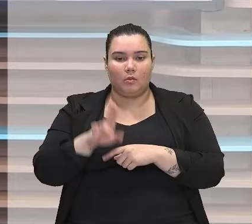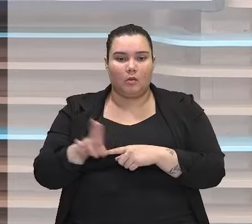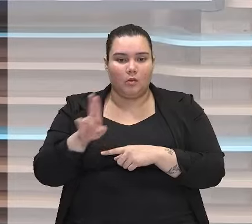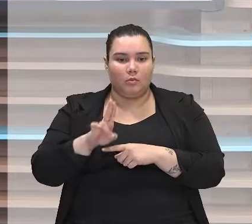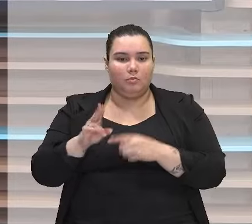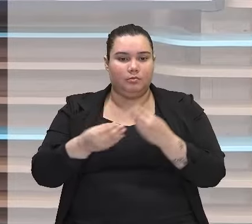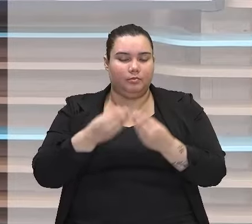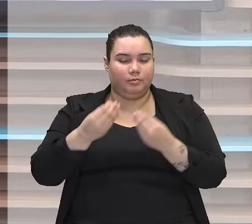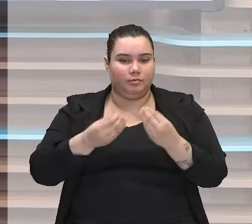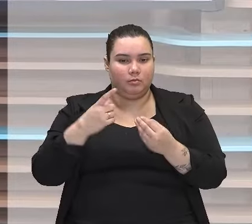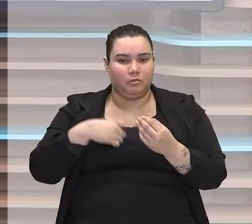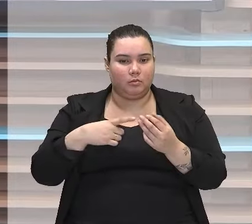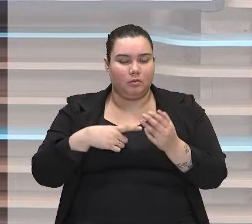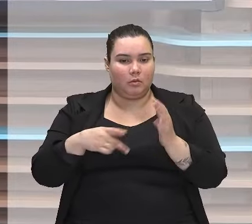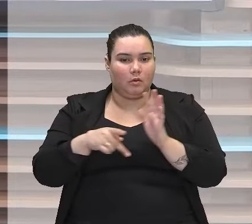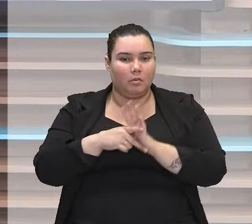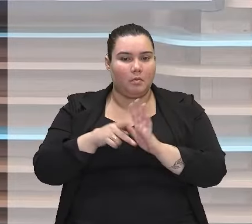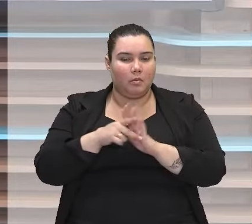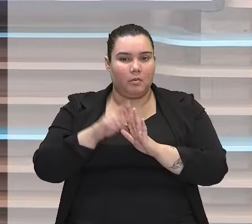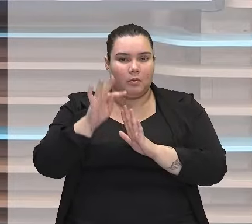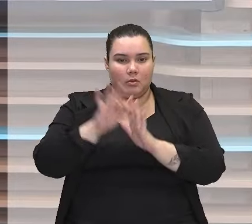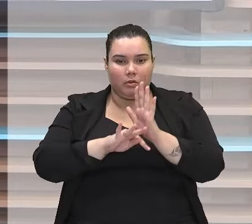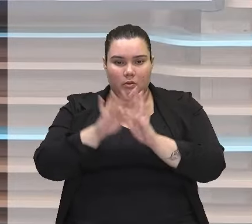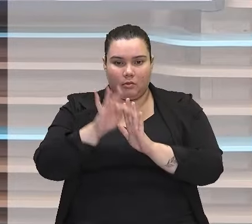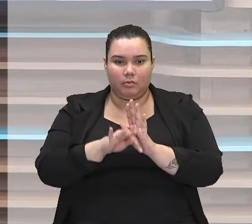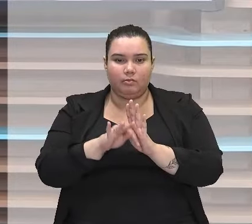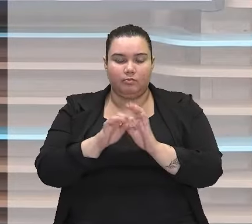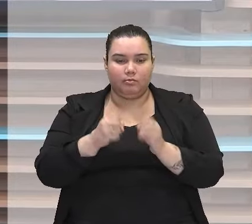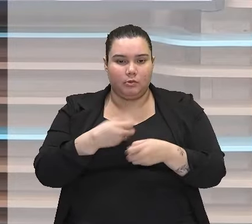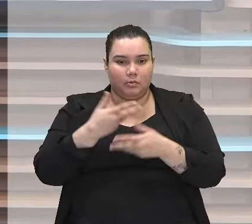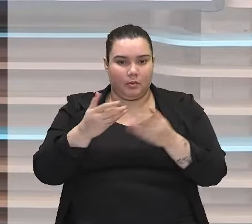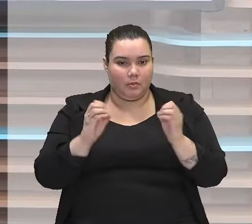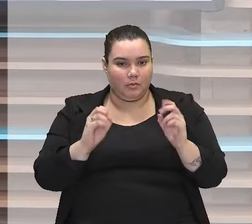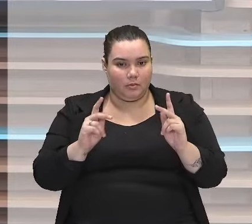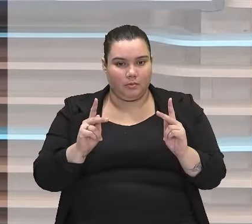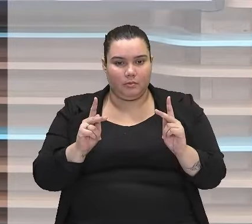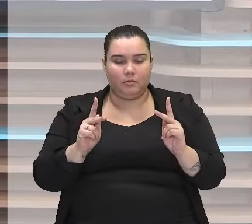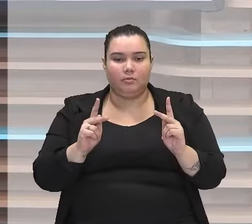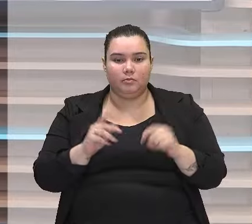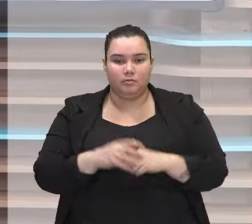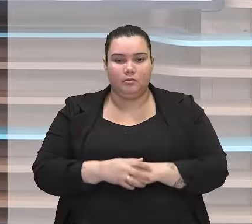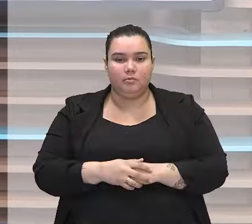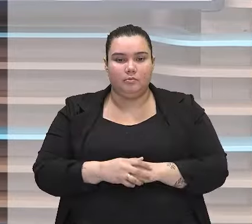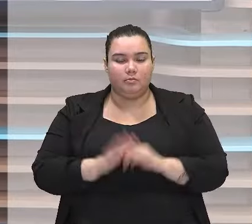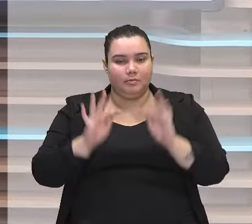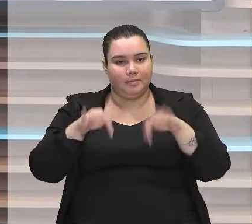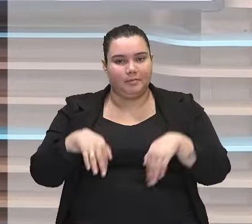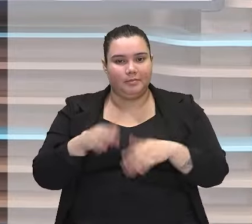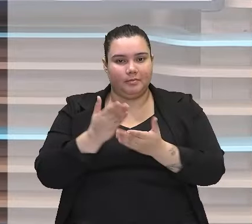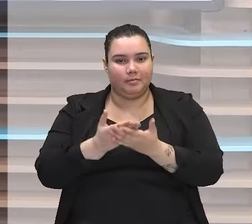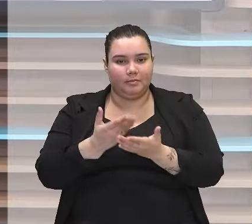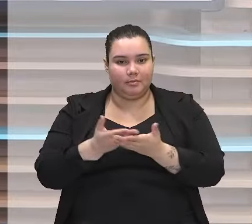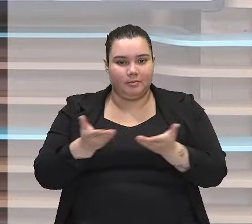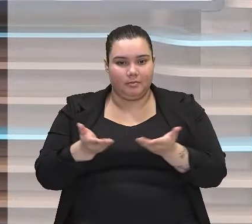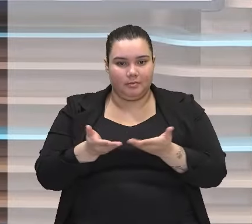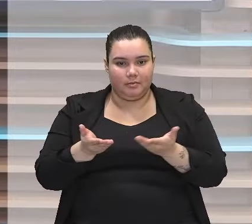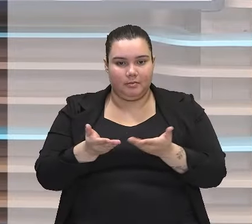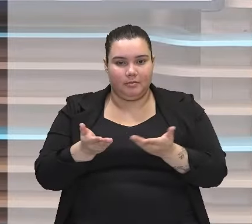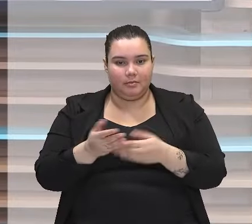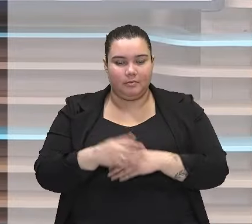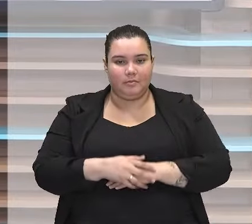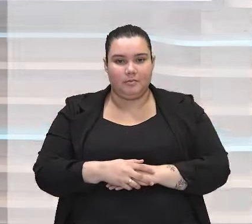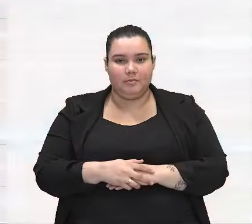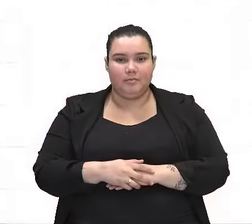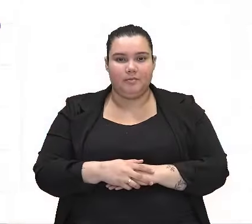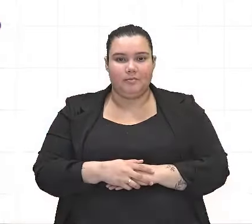exatamente para tornar o texto mais expressivo. Ok? Dito isto, finalizamos a nossa